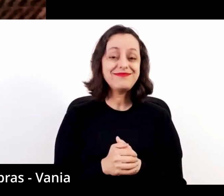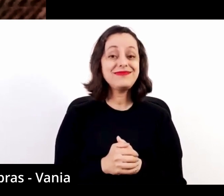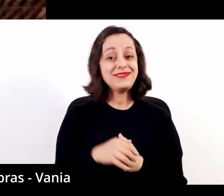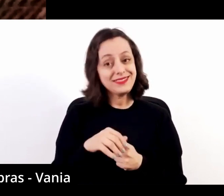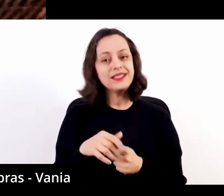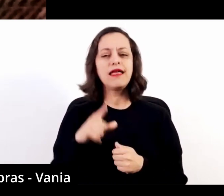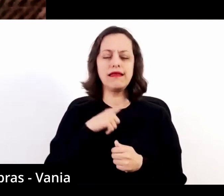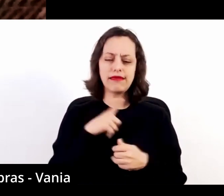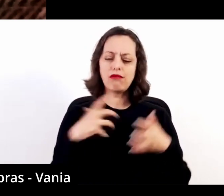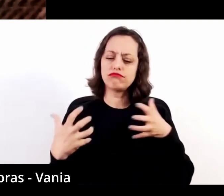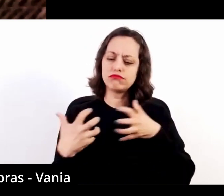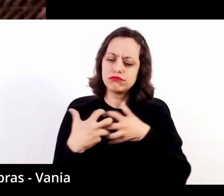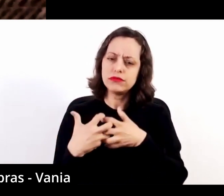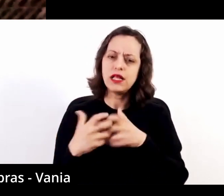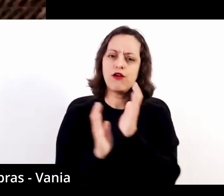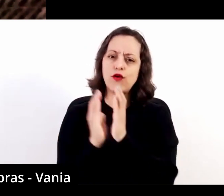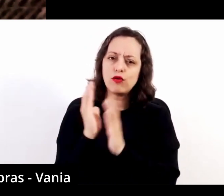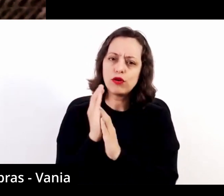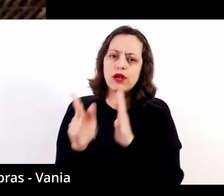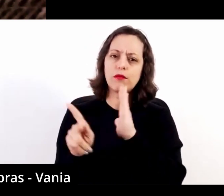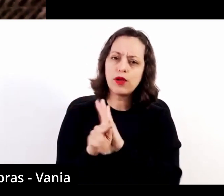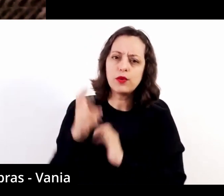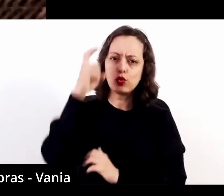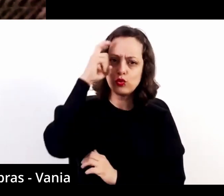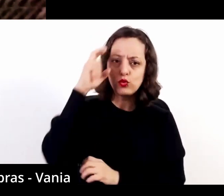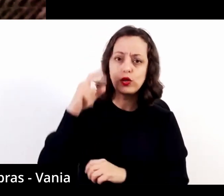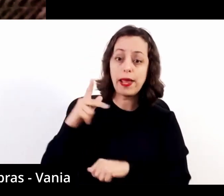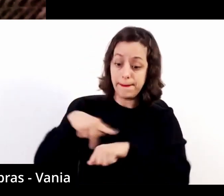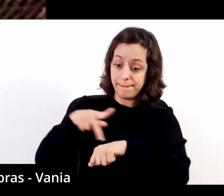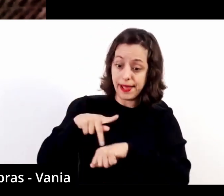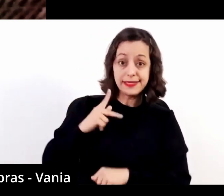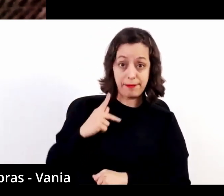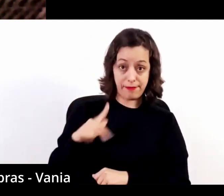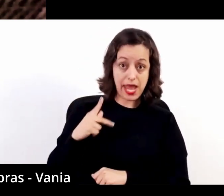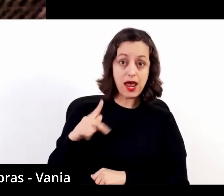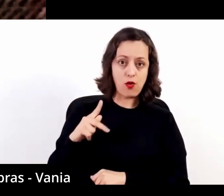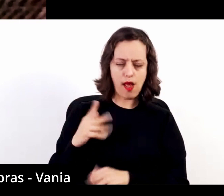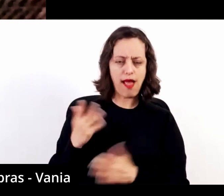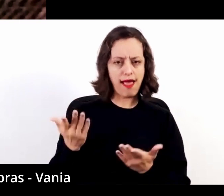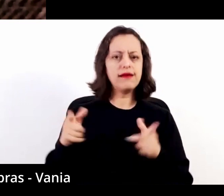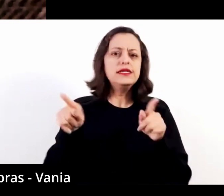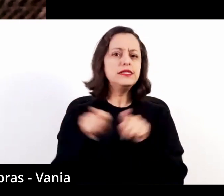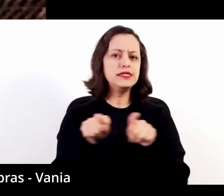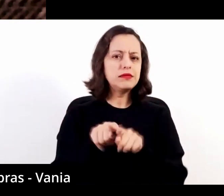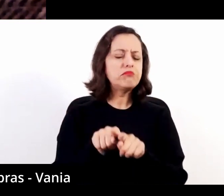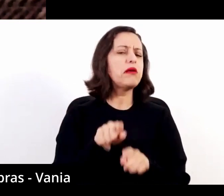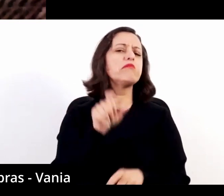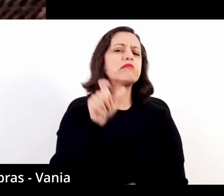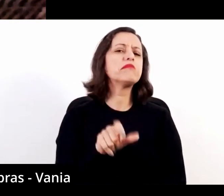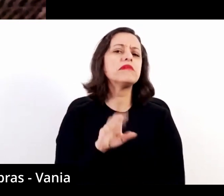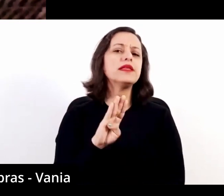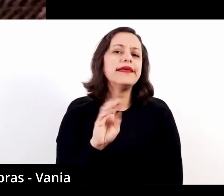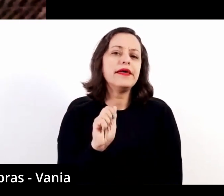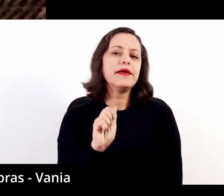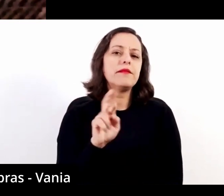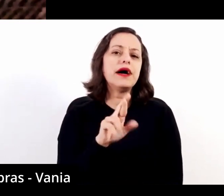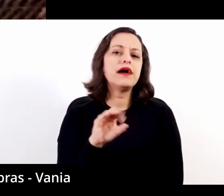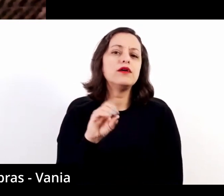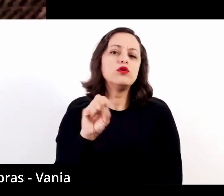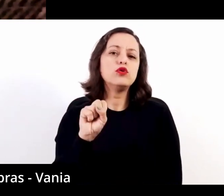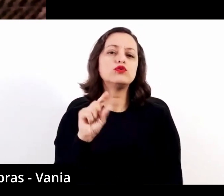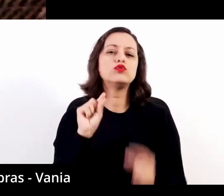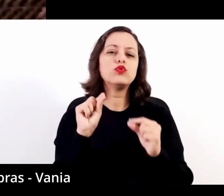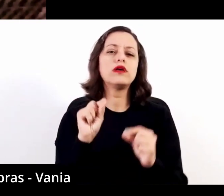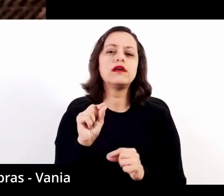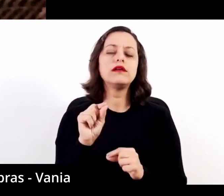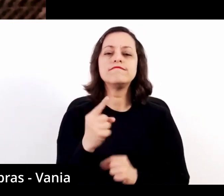conexão com o Paraguai, das raízes profundas da cultura e da música paraguaia, eu diria que o Barrios também apresenta uma profunda